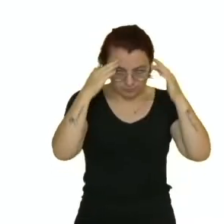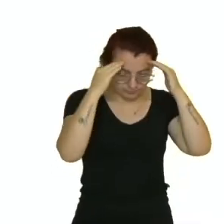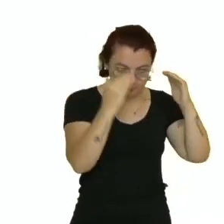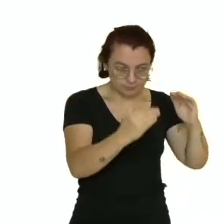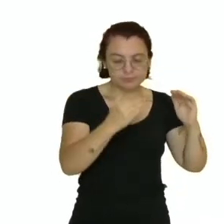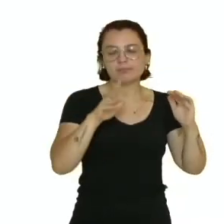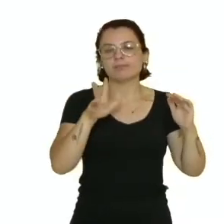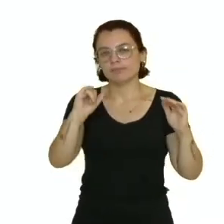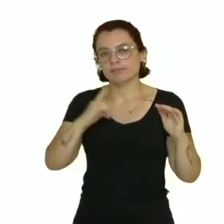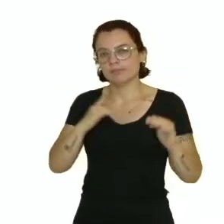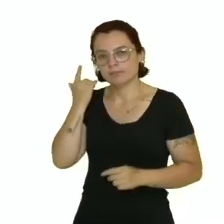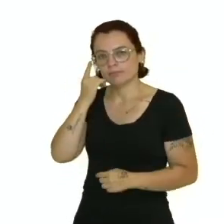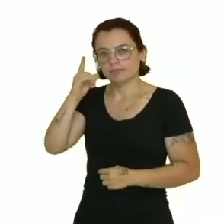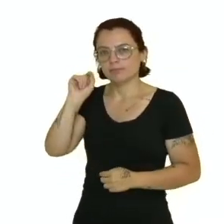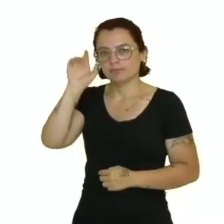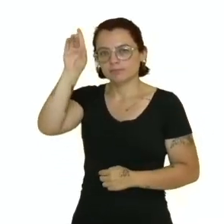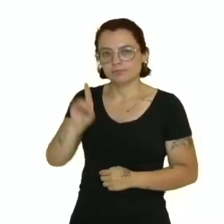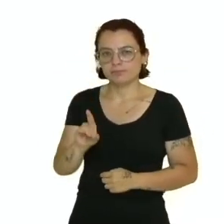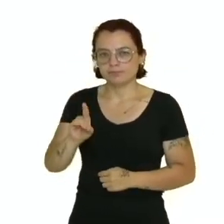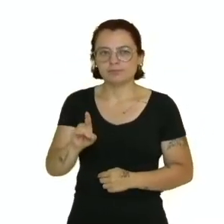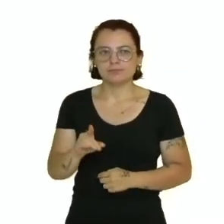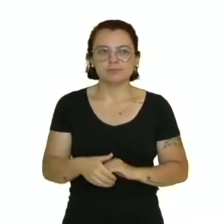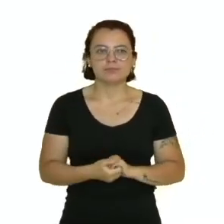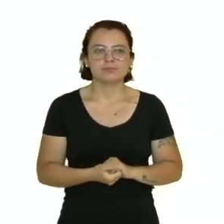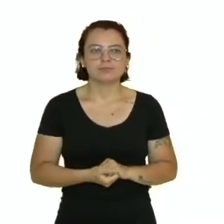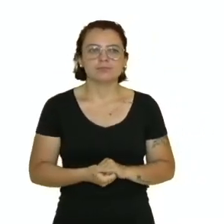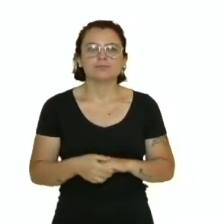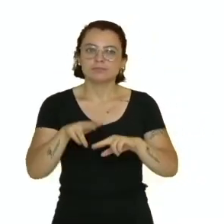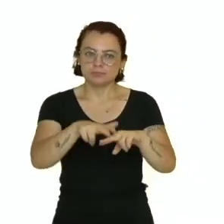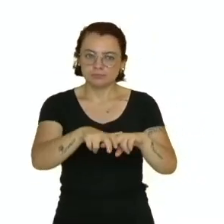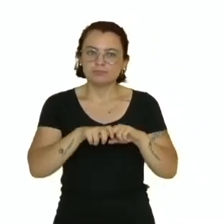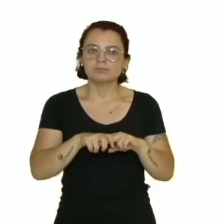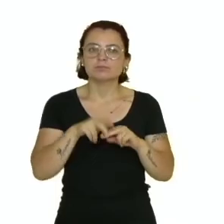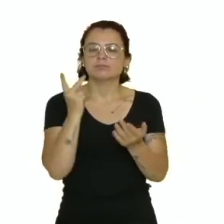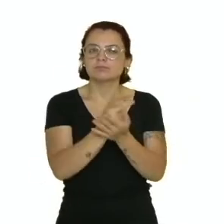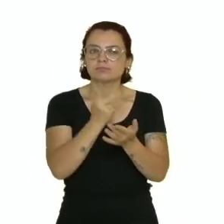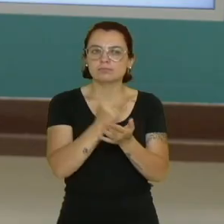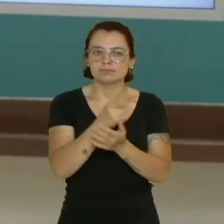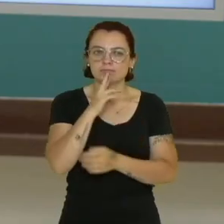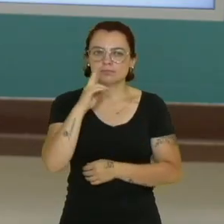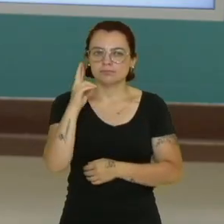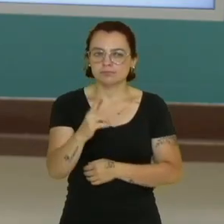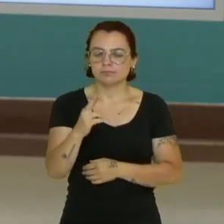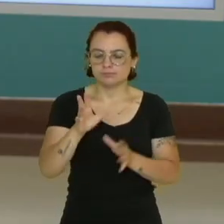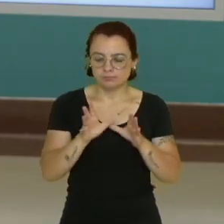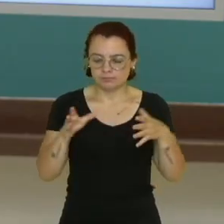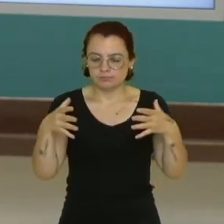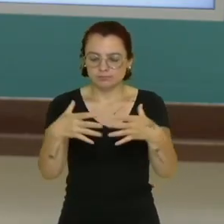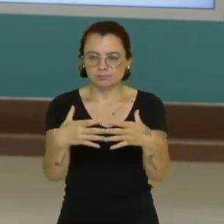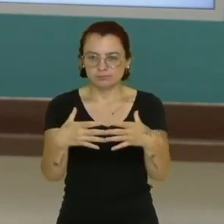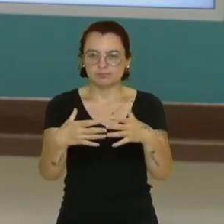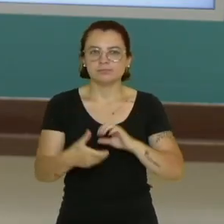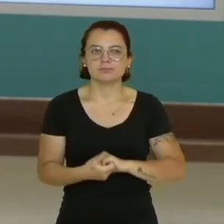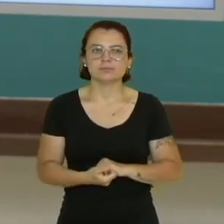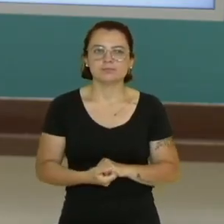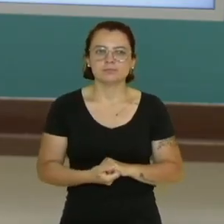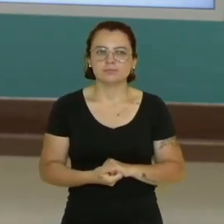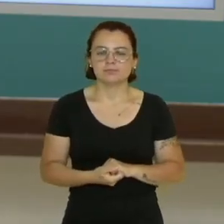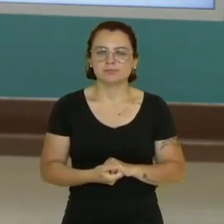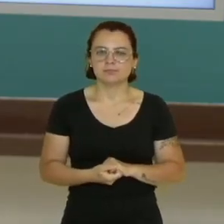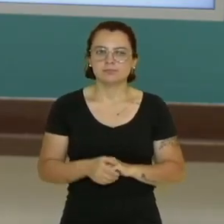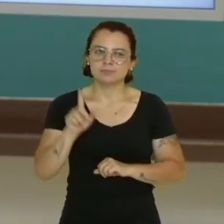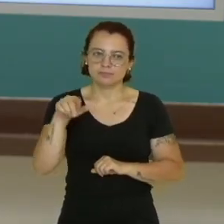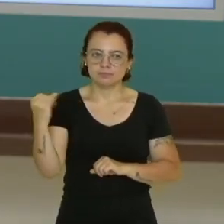atender e compreender a sua comunidade. Por isso elas devem sempre responder a sua comunidade. Importante ressaltar isso